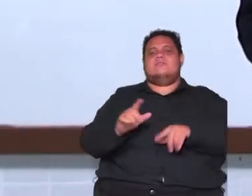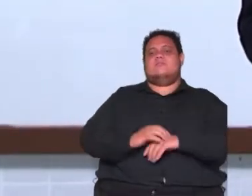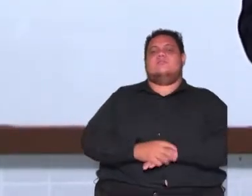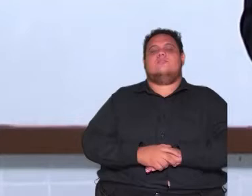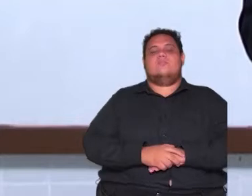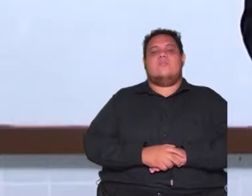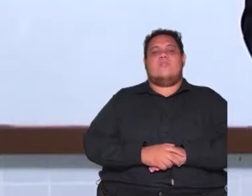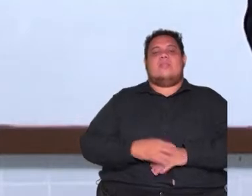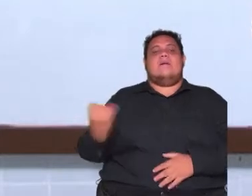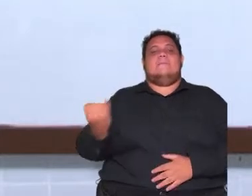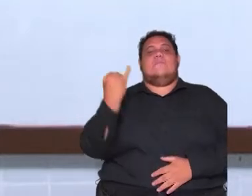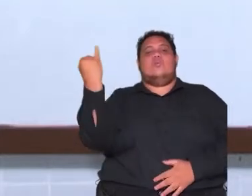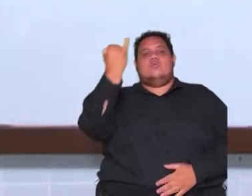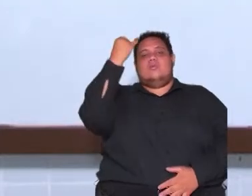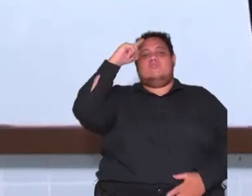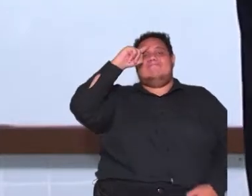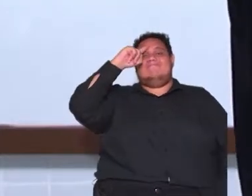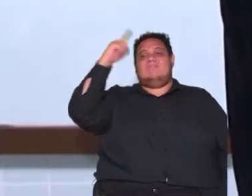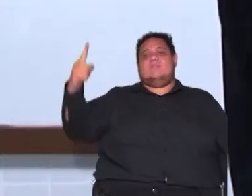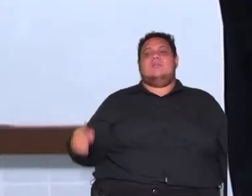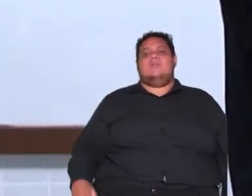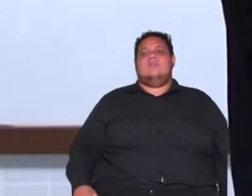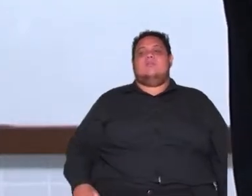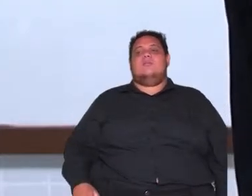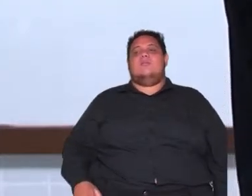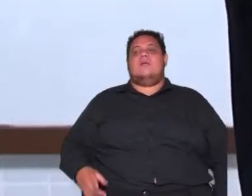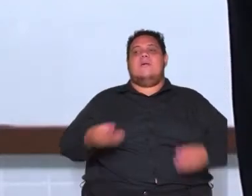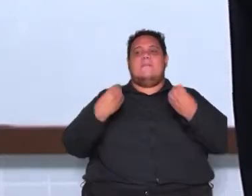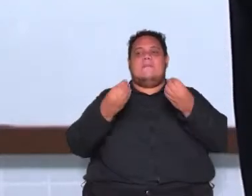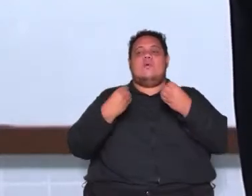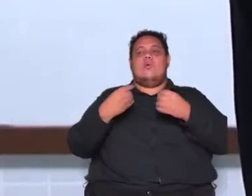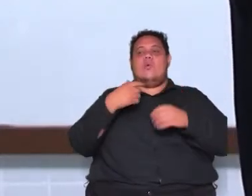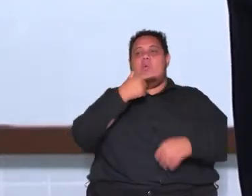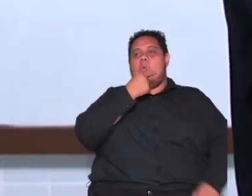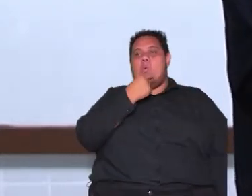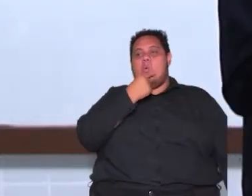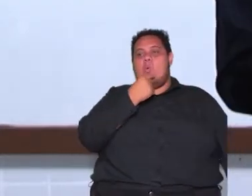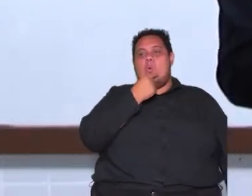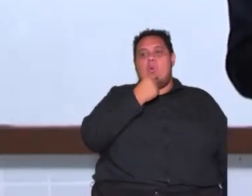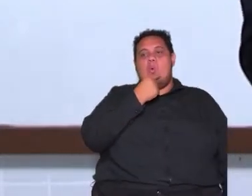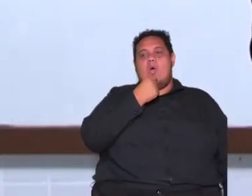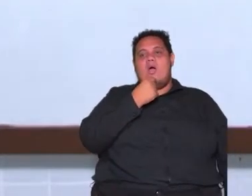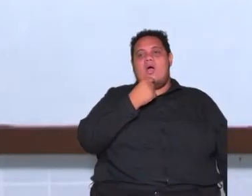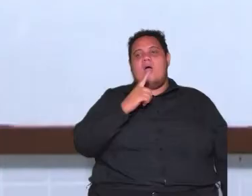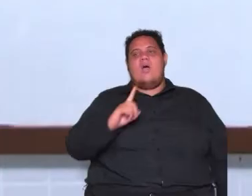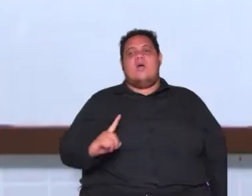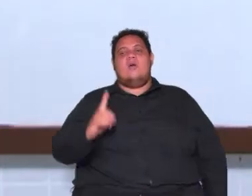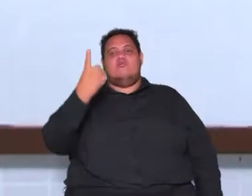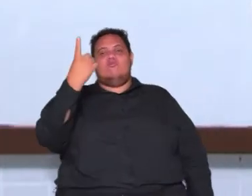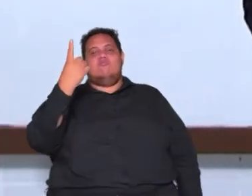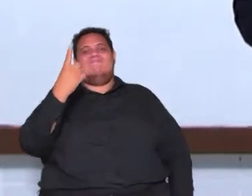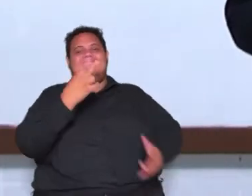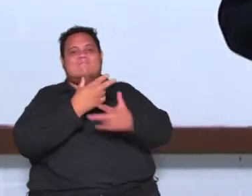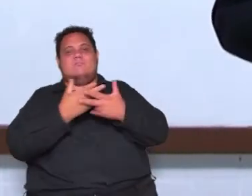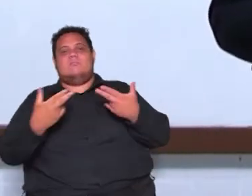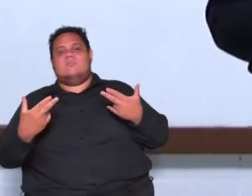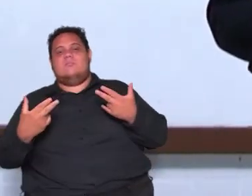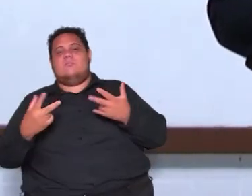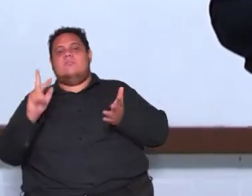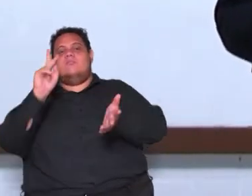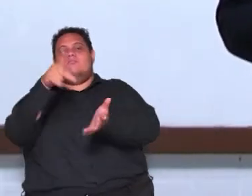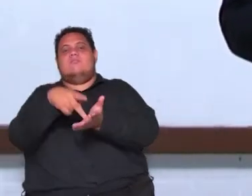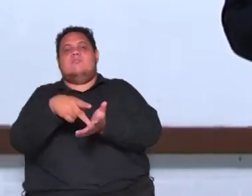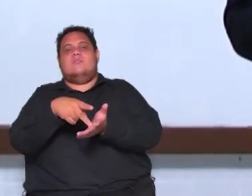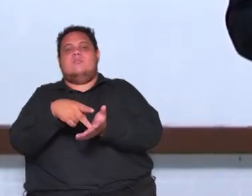extremamente importantes esses pensamentos para John Locke a única forma né